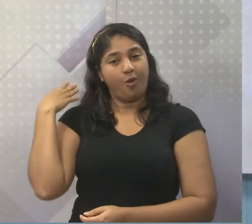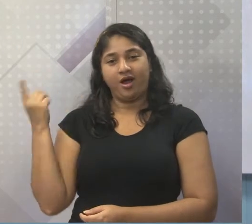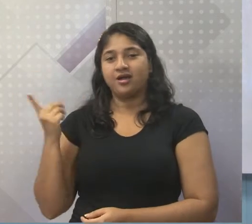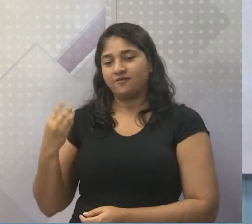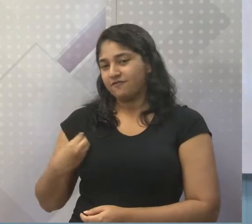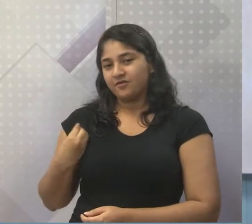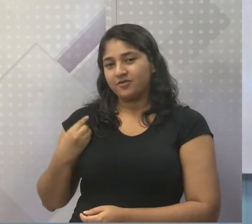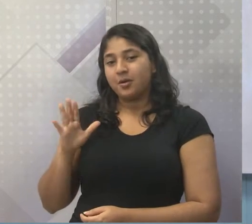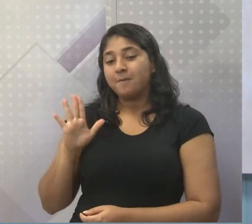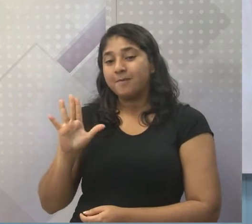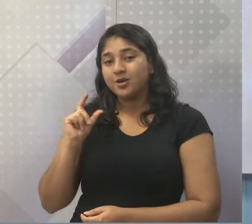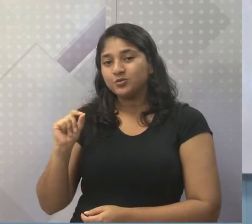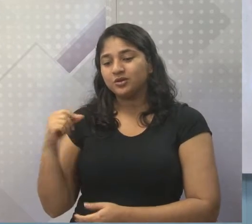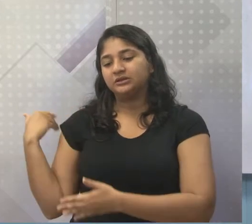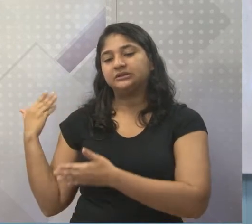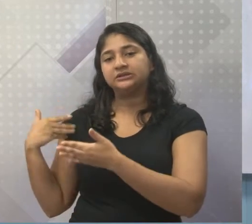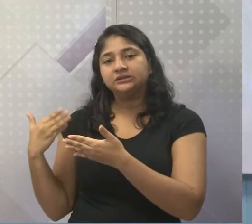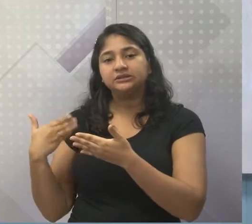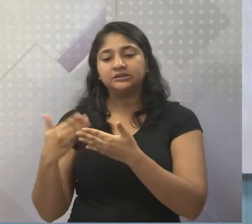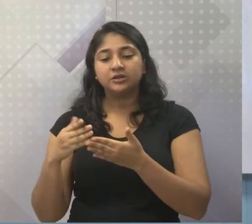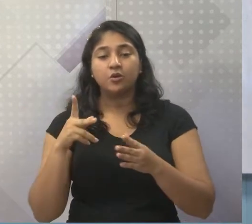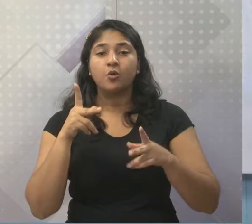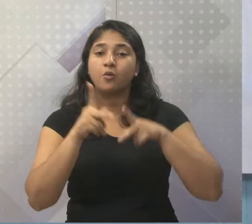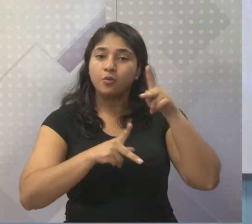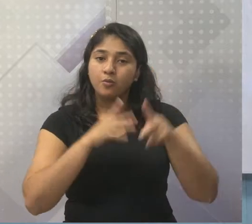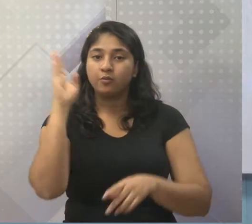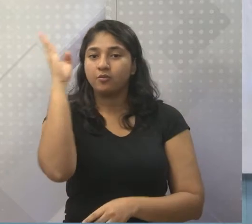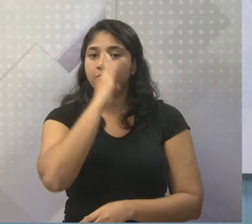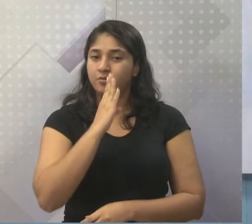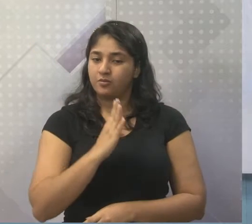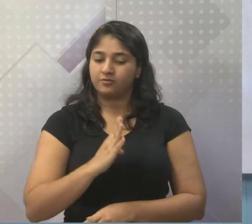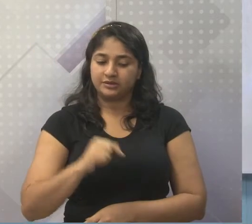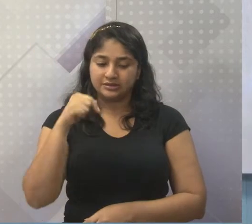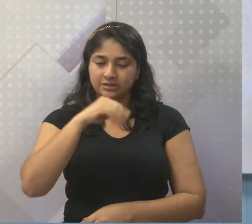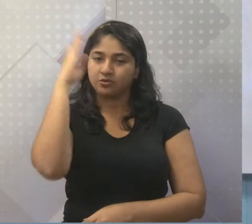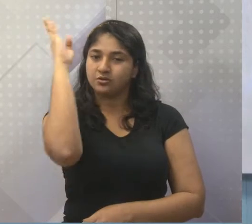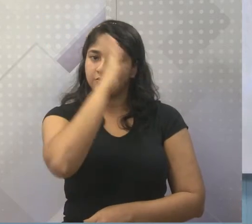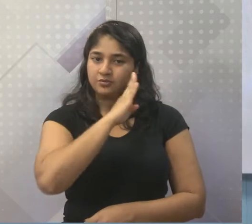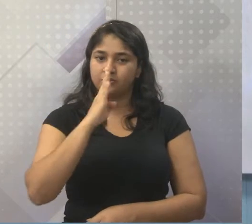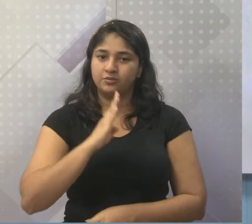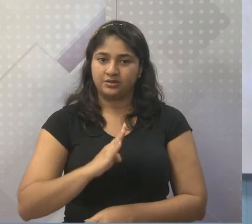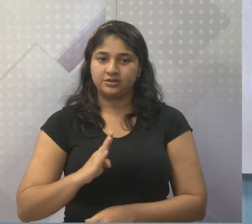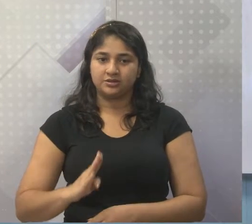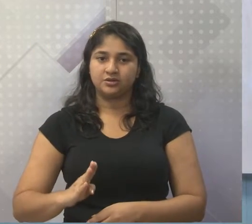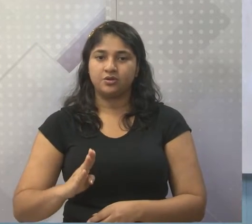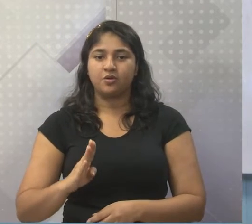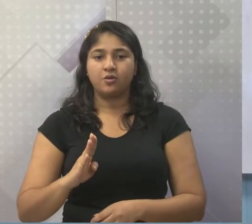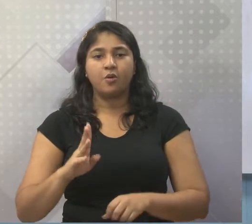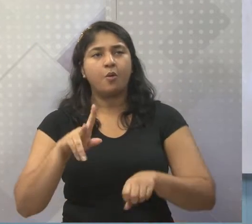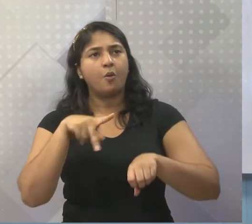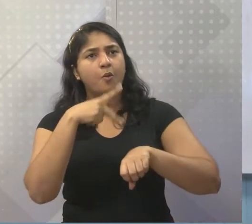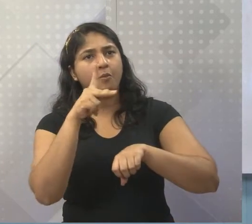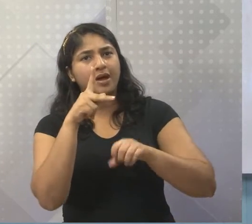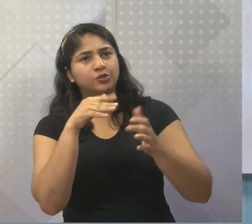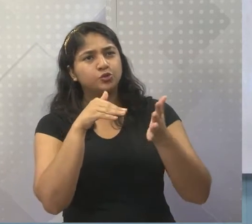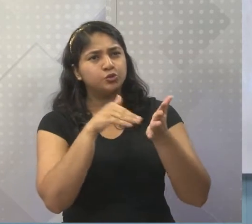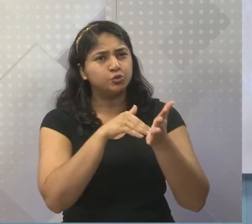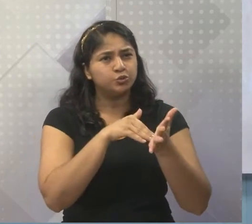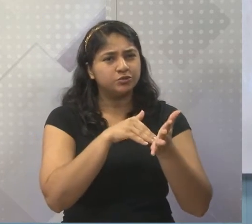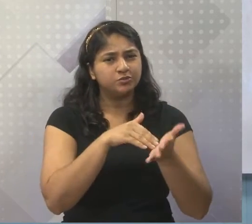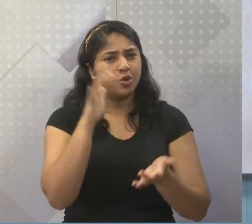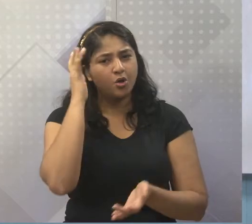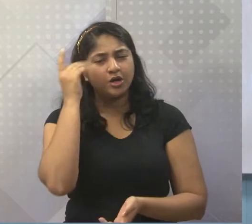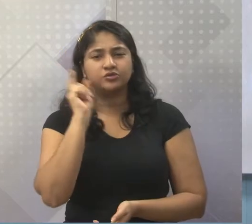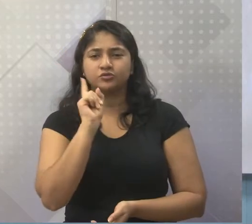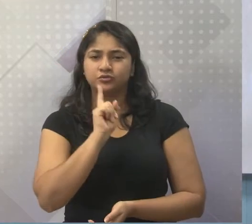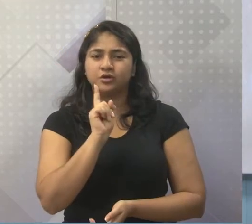tá? Mas nós brasileiros fomos uma das últimas, né? Eu não vou me atrever a dizer a última, porque o professor de